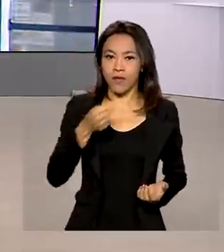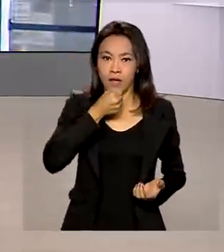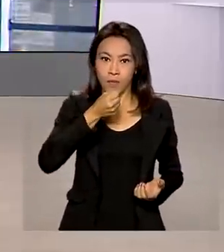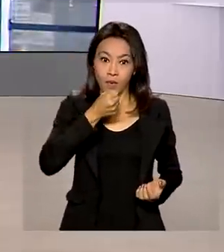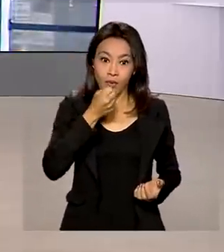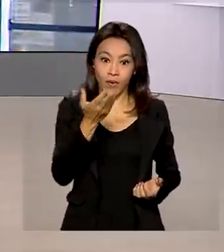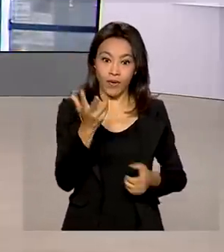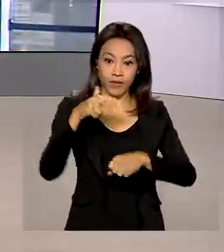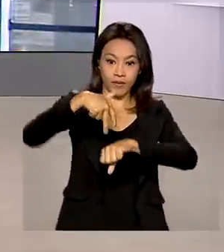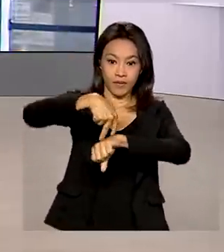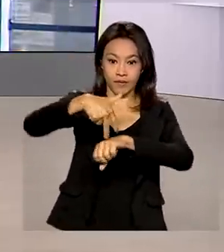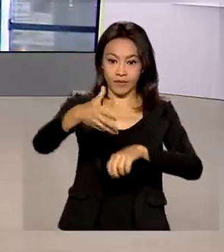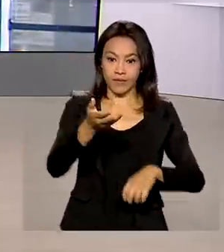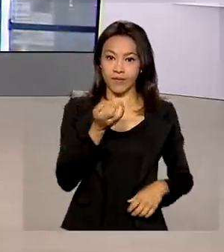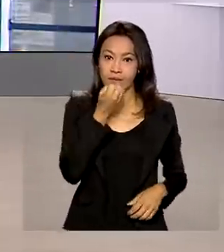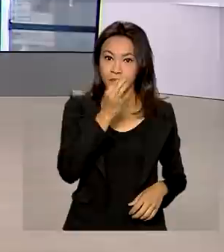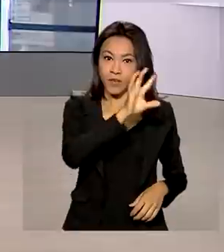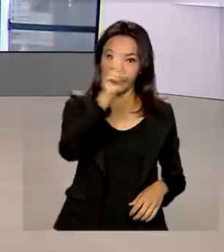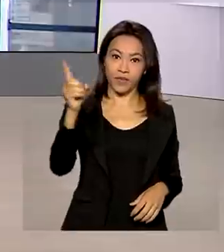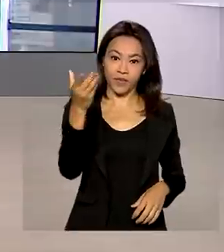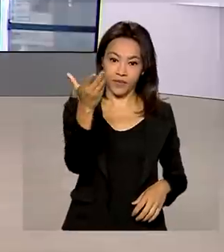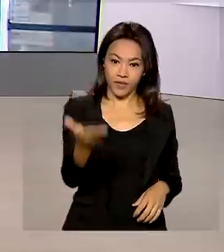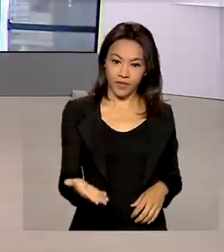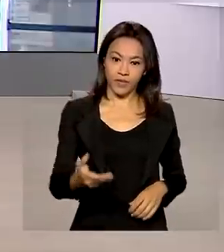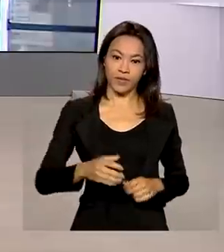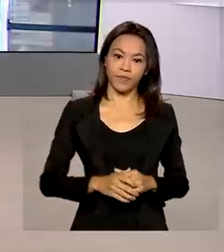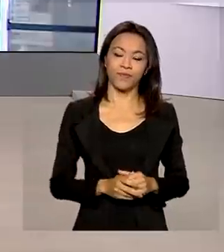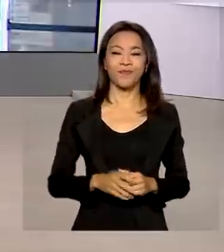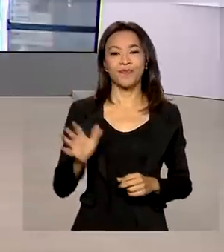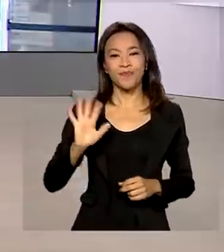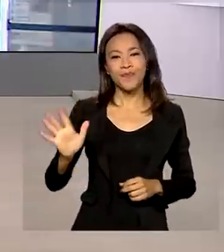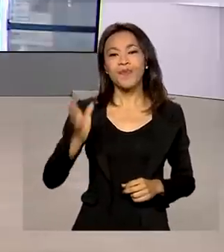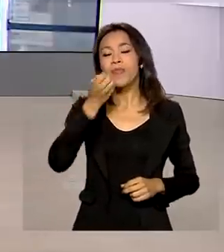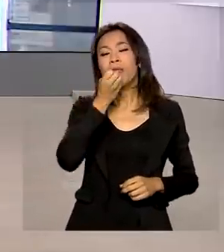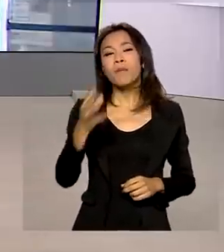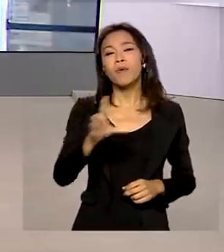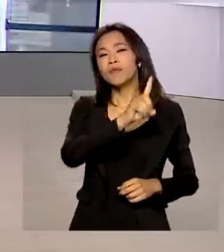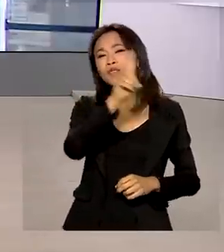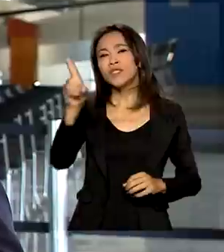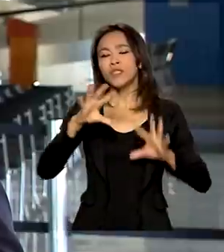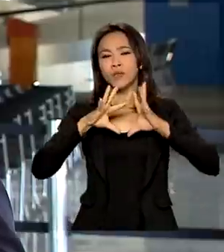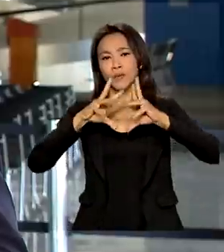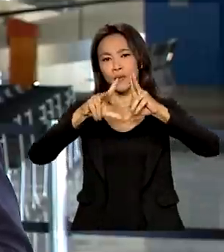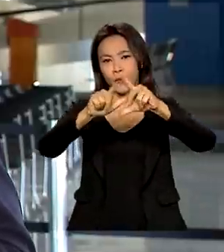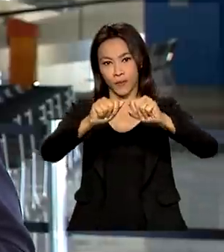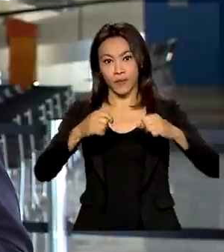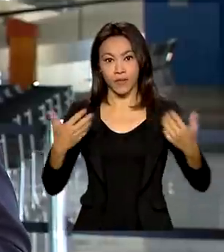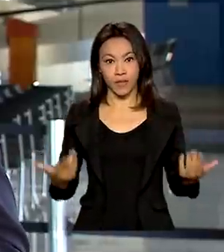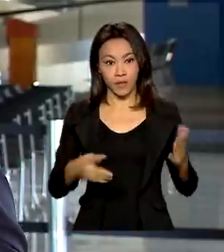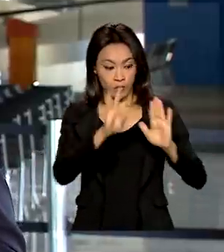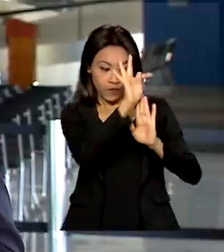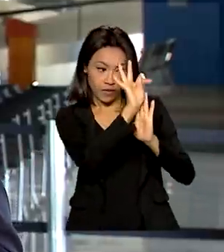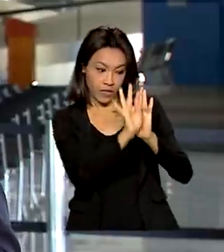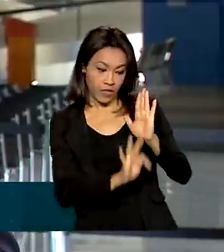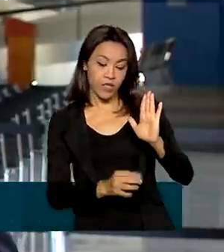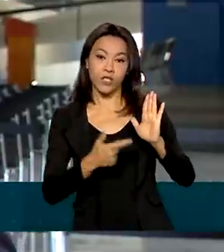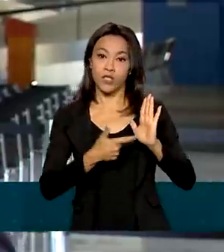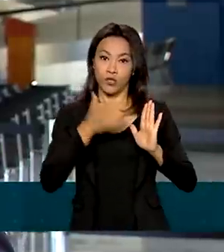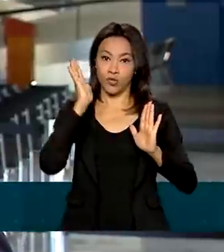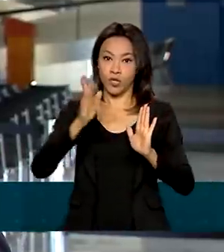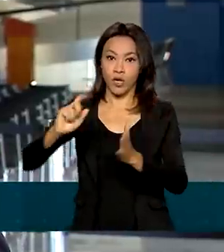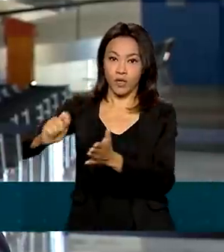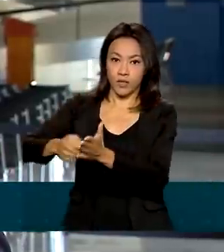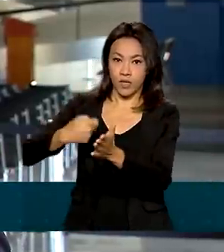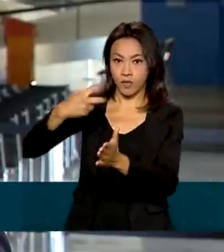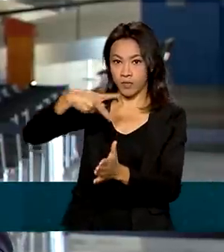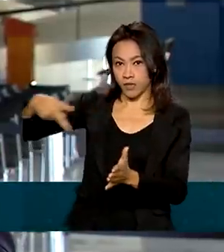Queiroz. Glauco, bom dia para você. Bom dia Natália, bom dia a todos. Isso mesmo, o texto sancionado pelo presidente